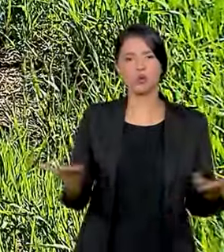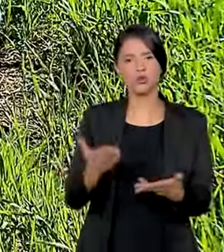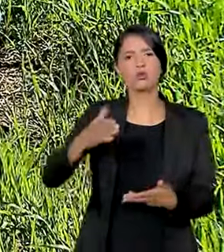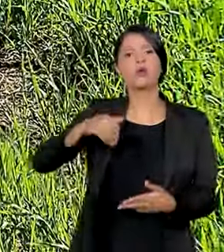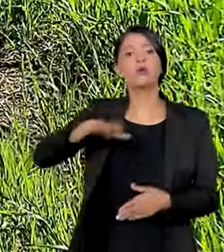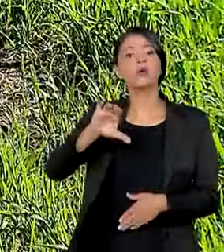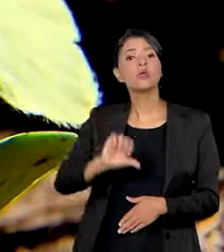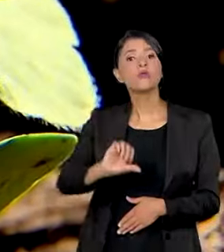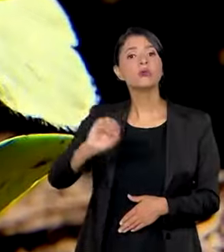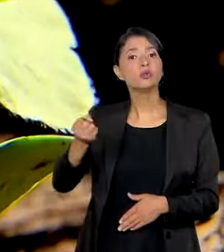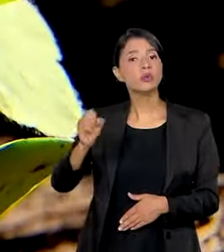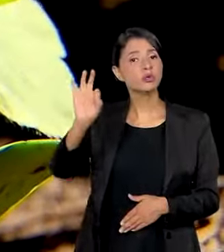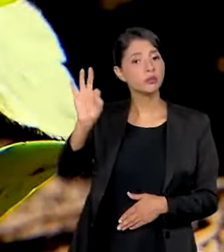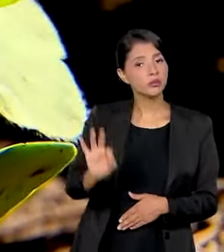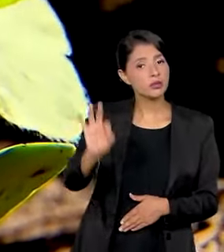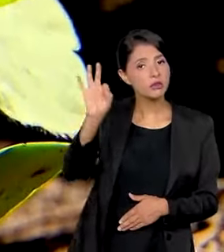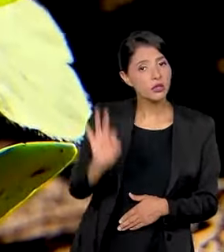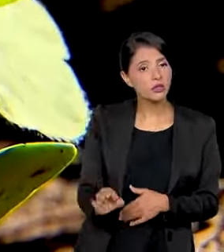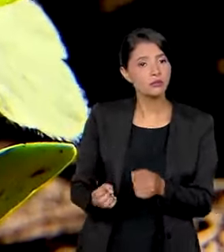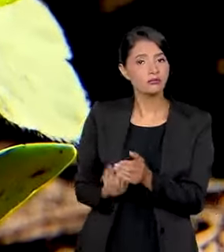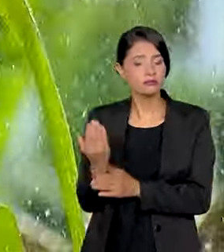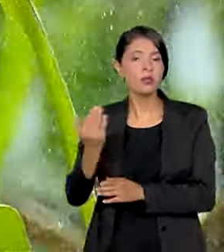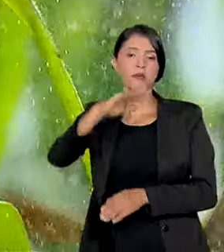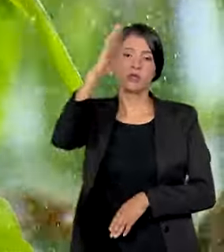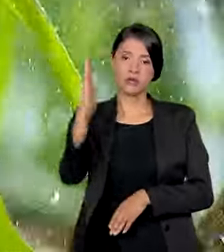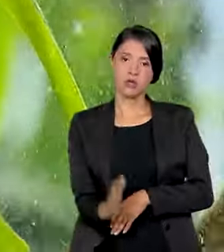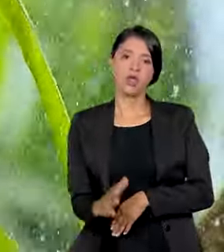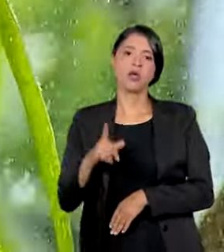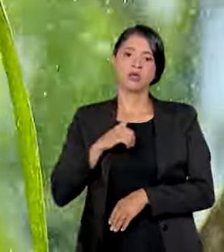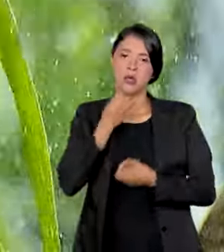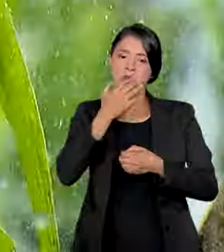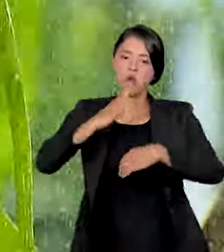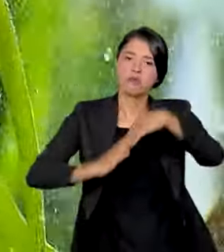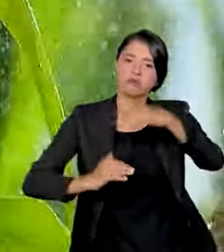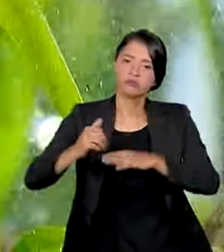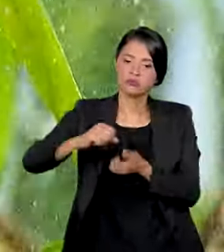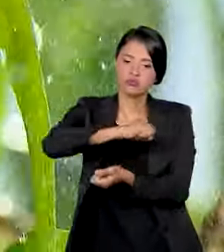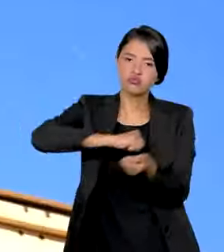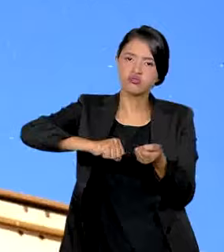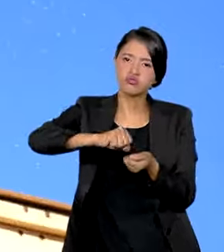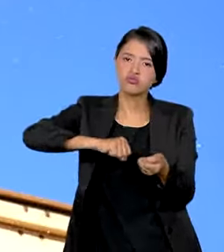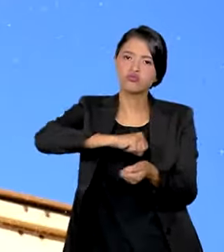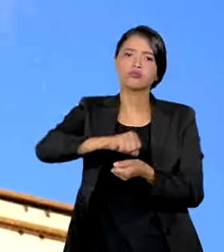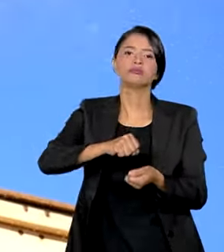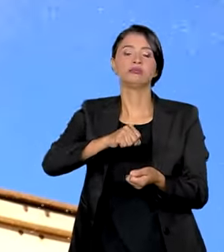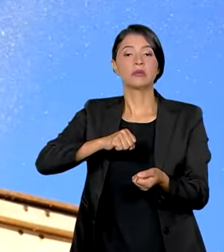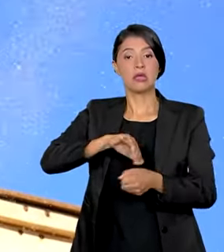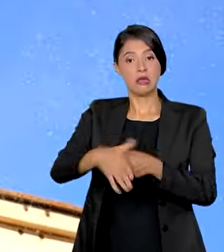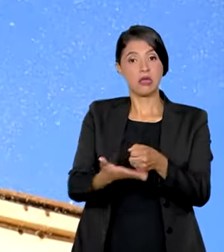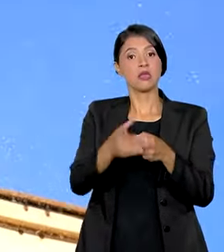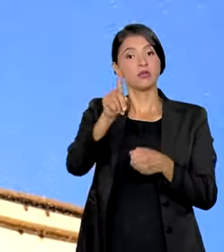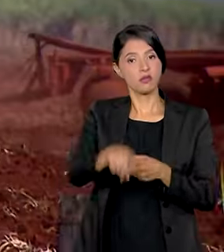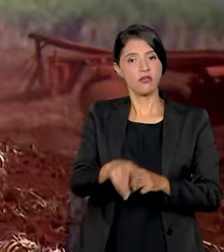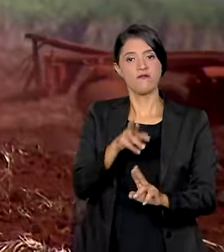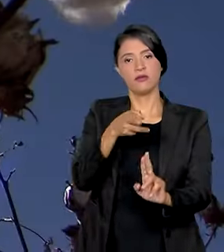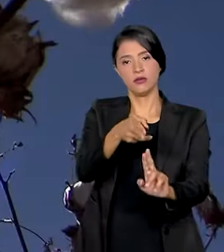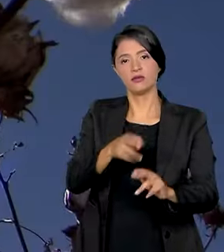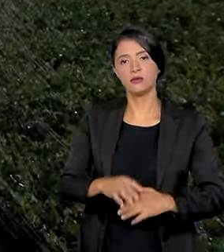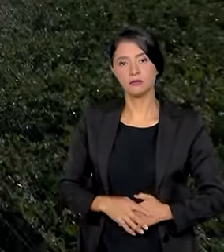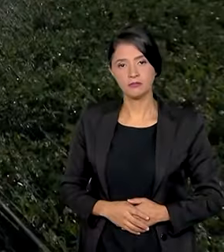98% dos produtores brasileiros têm boas práticas de sustentabilidade. Isso é uma referência para o mundo.